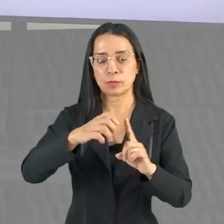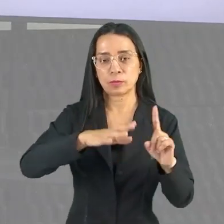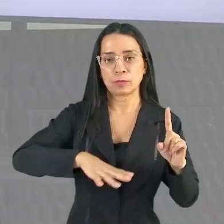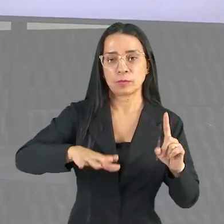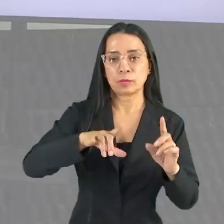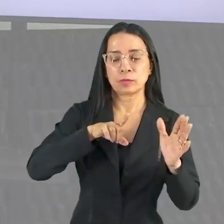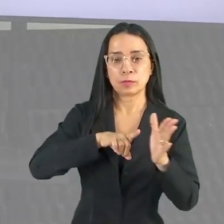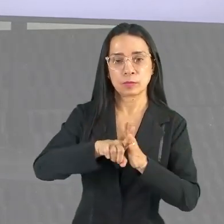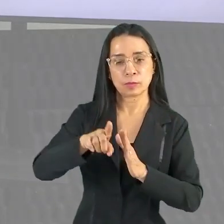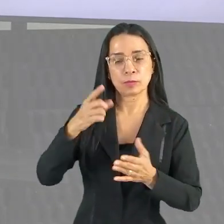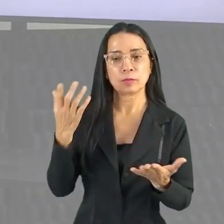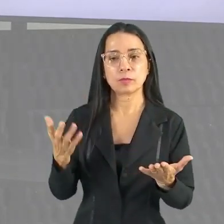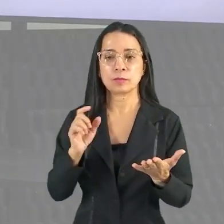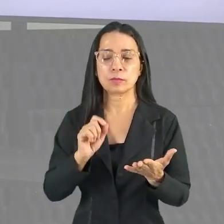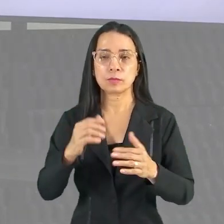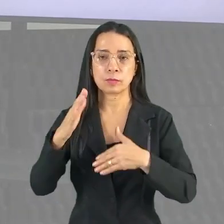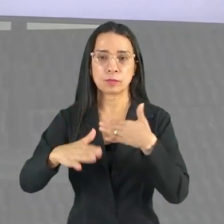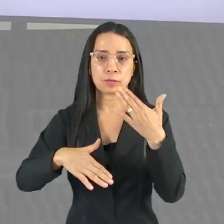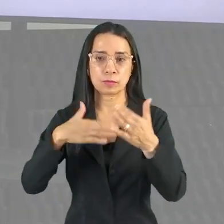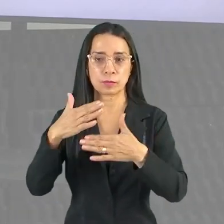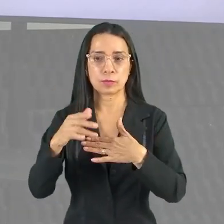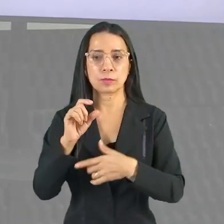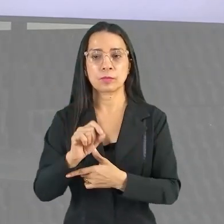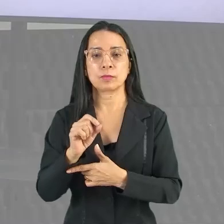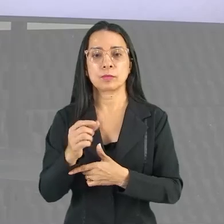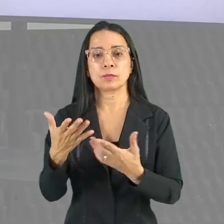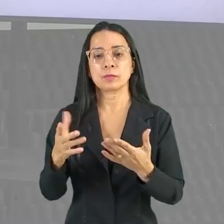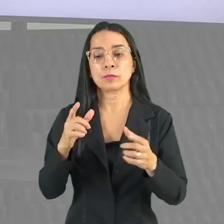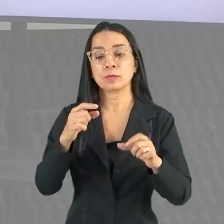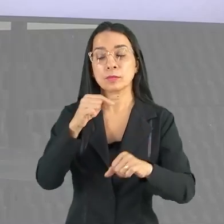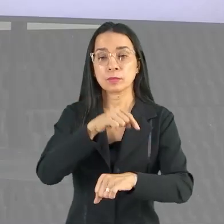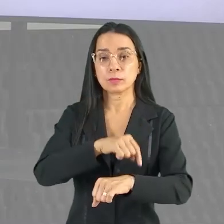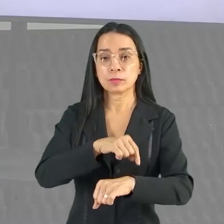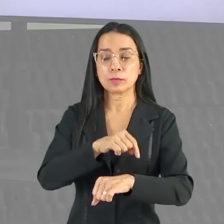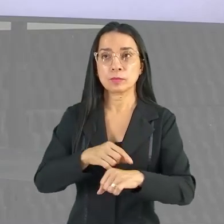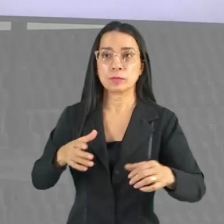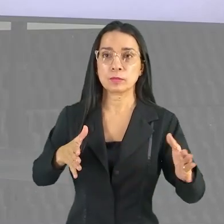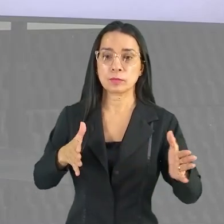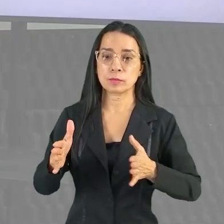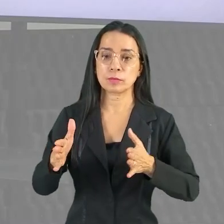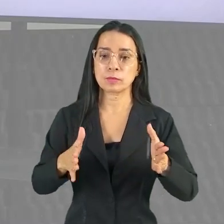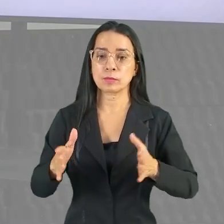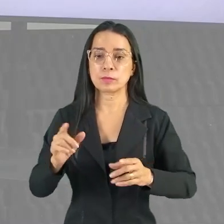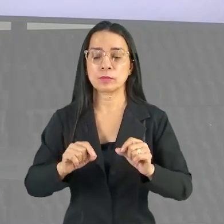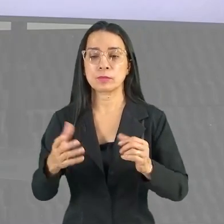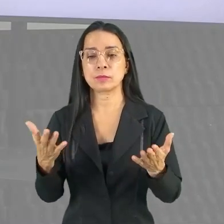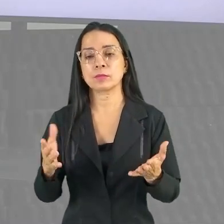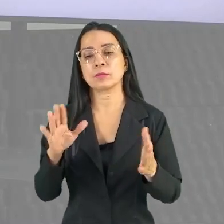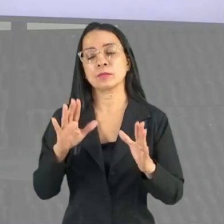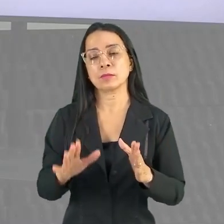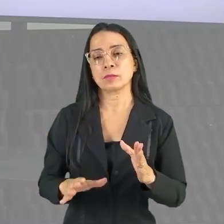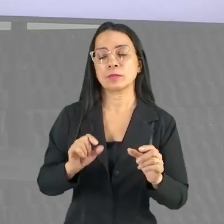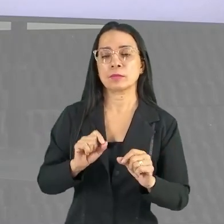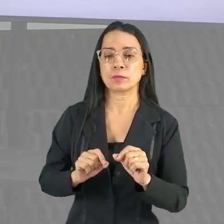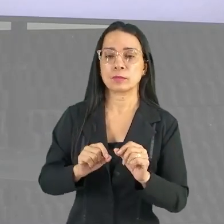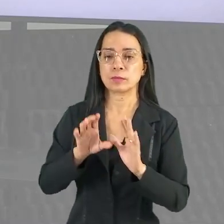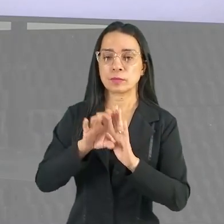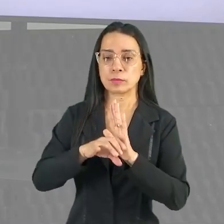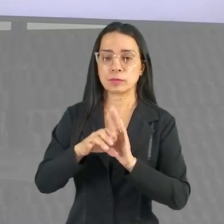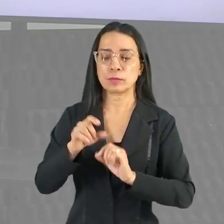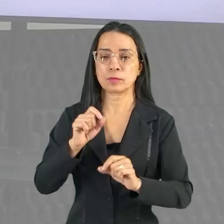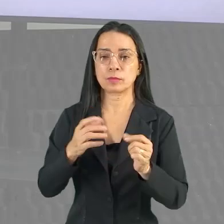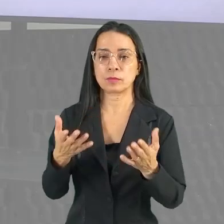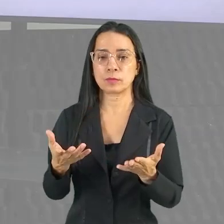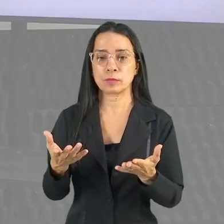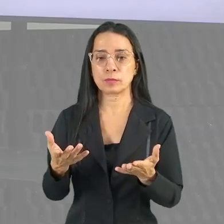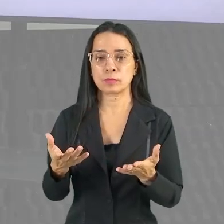estão sendo desenvolvidas naquele momento, naquele período. Mas os conceitos, tá? Como eu venho dizendo